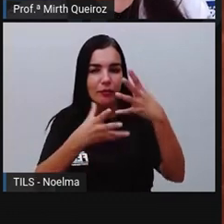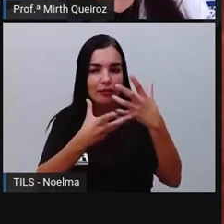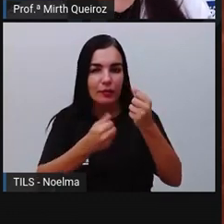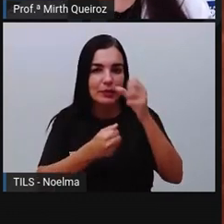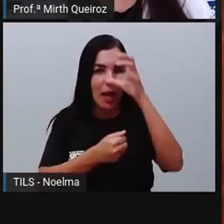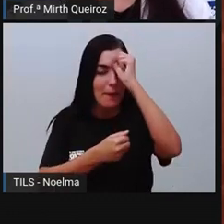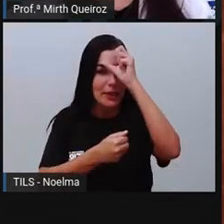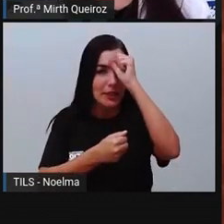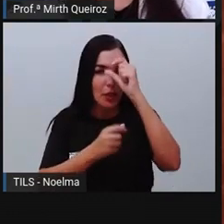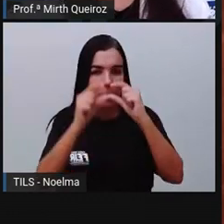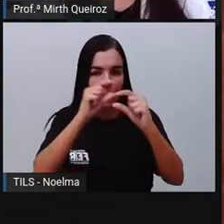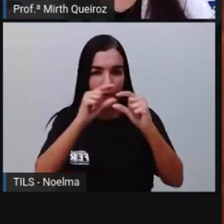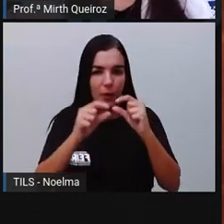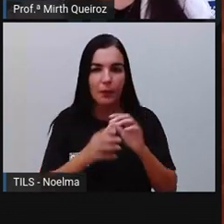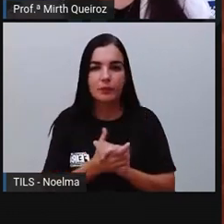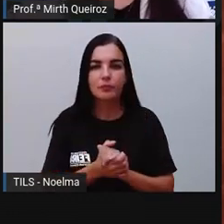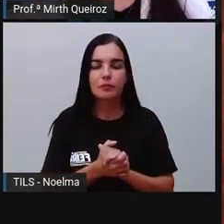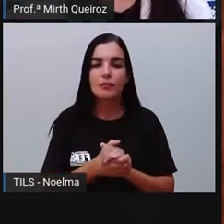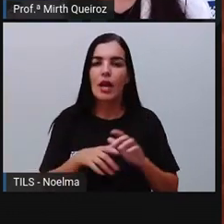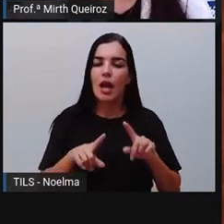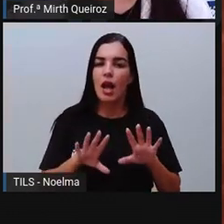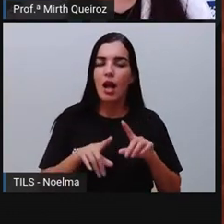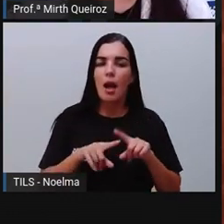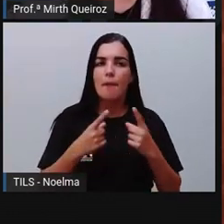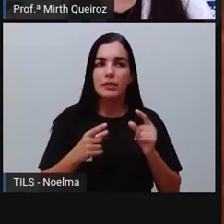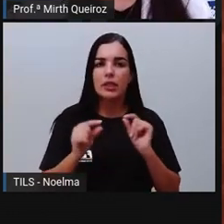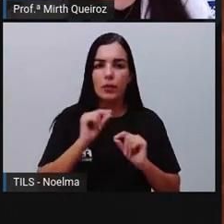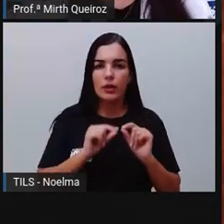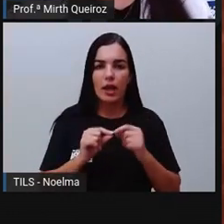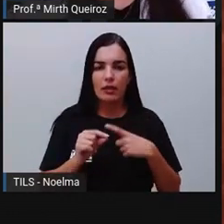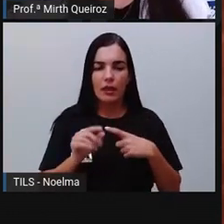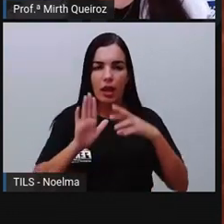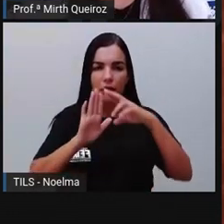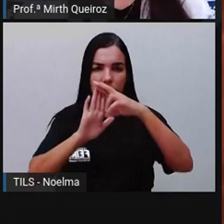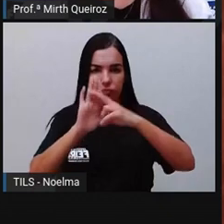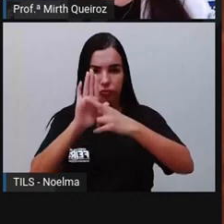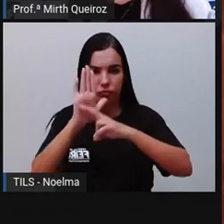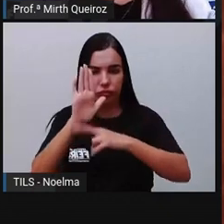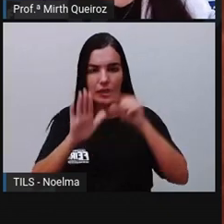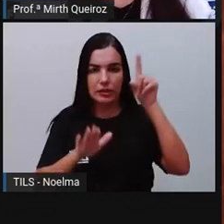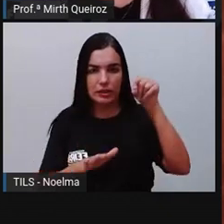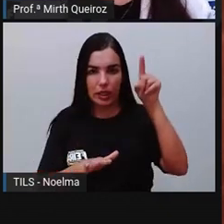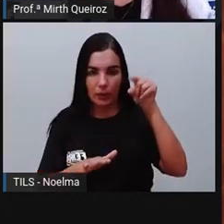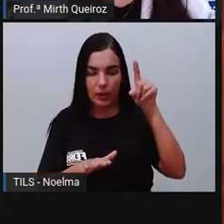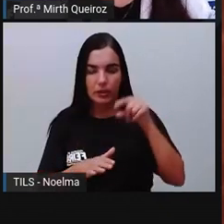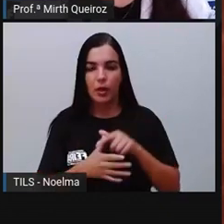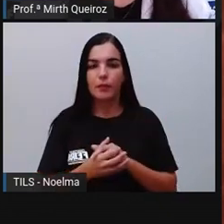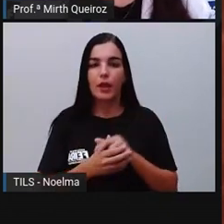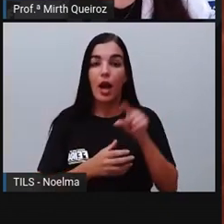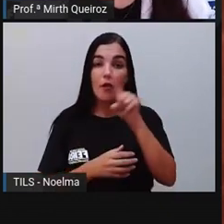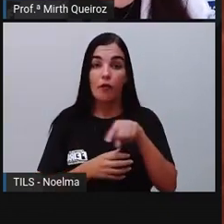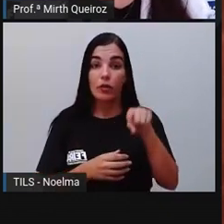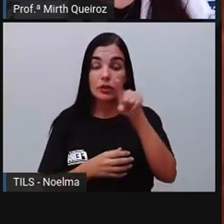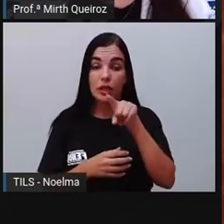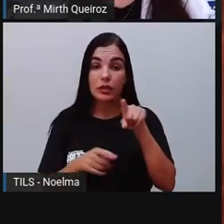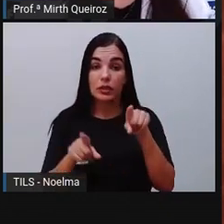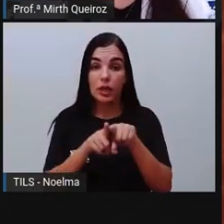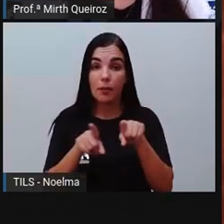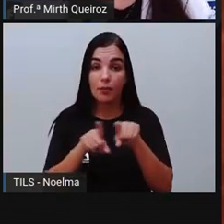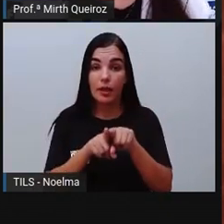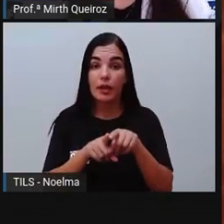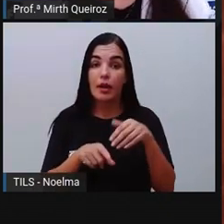sobre isso. Mas, embora eu vou falar sobre algumas regrinhas de acentuação aqui, vocês vão aprender